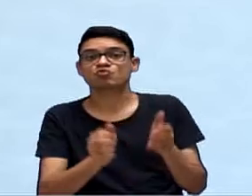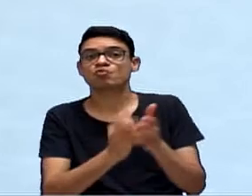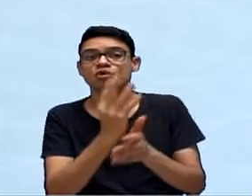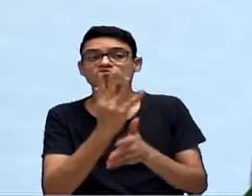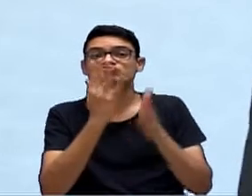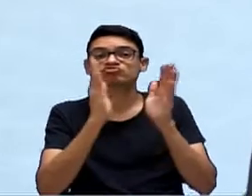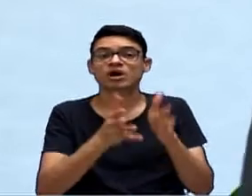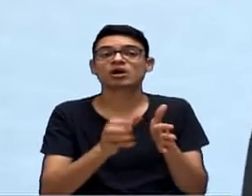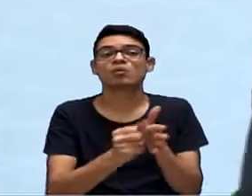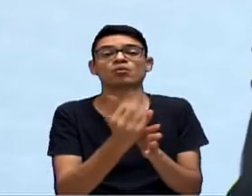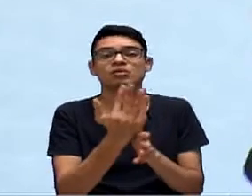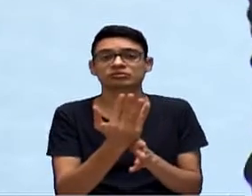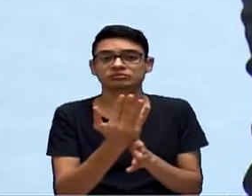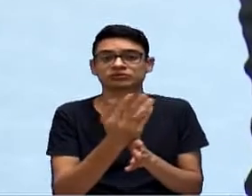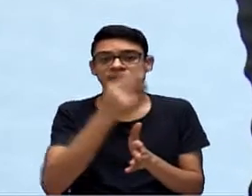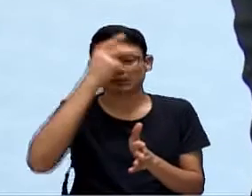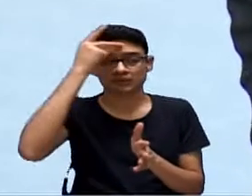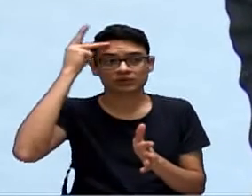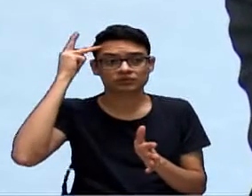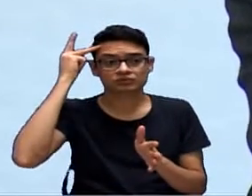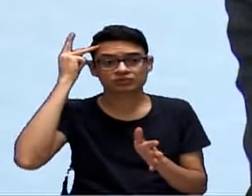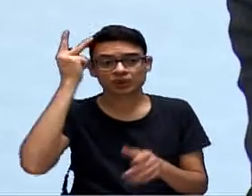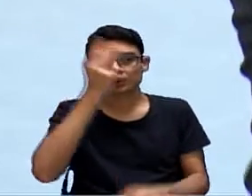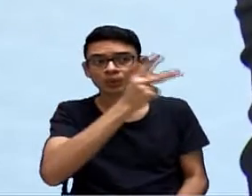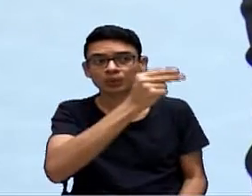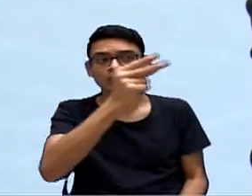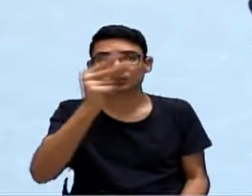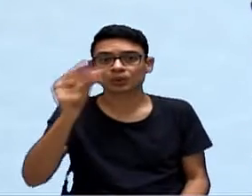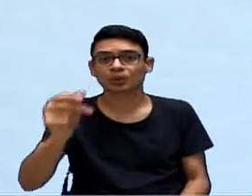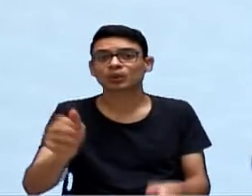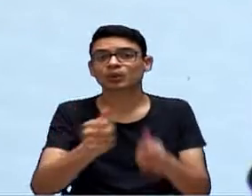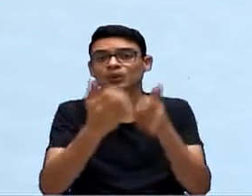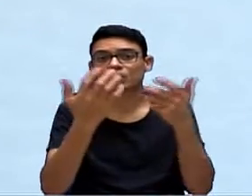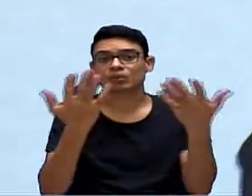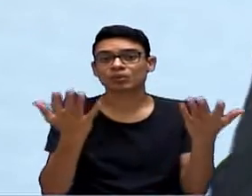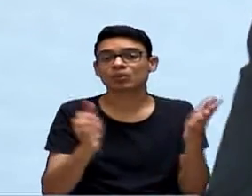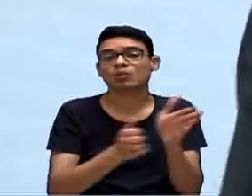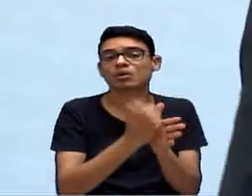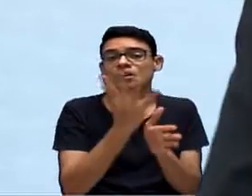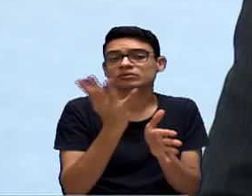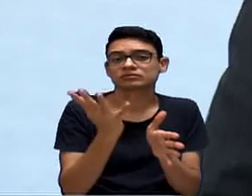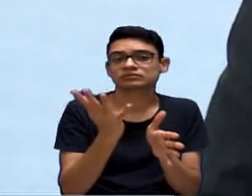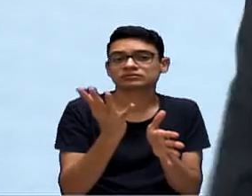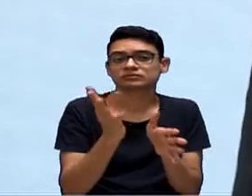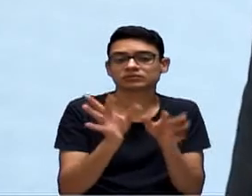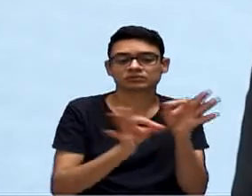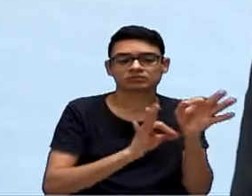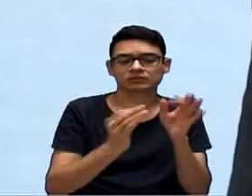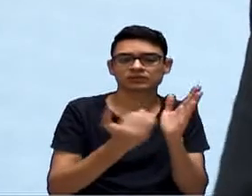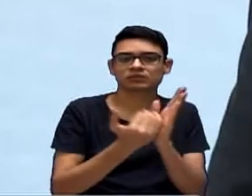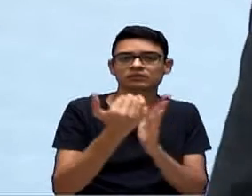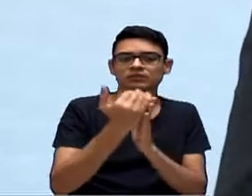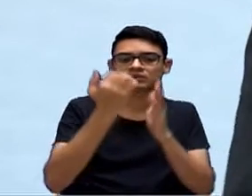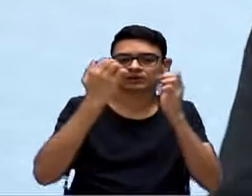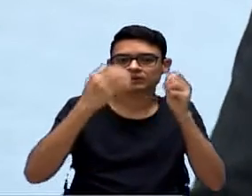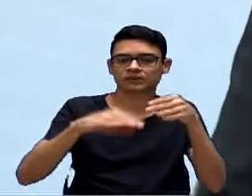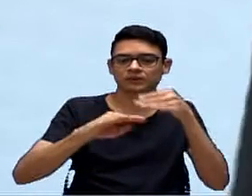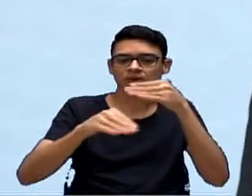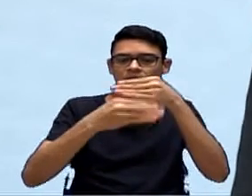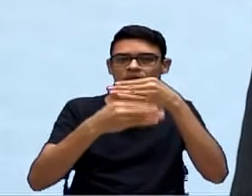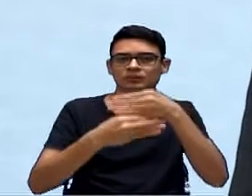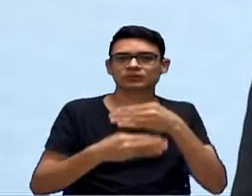vacinadas, ele vai até além do que nós propomos, né? Ele até coloca aí especificando o nome,